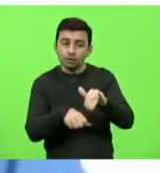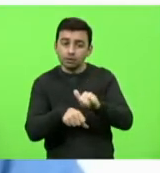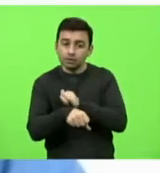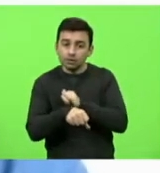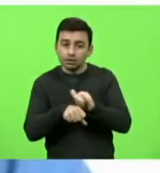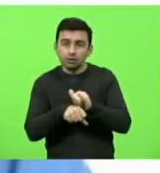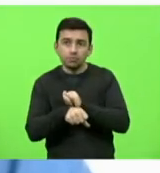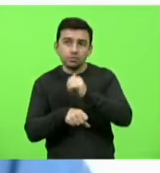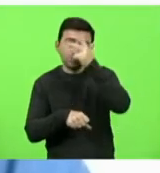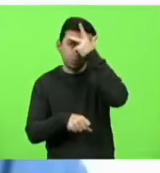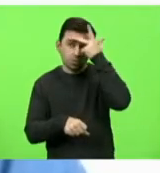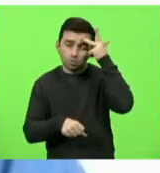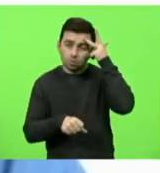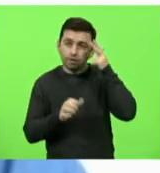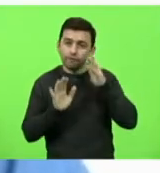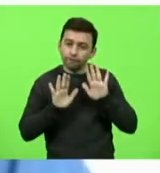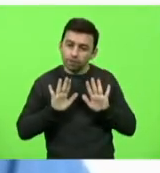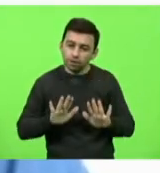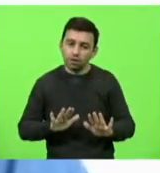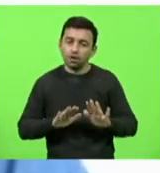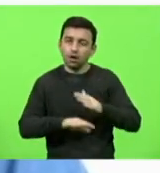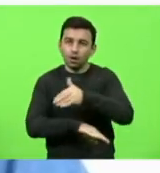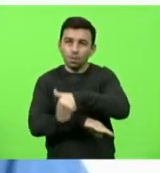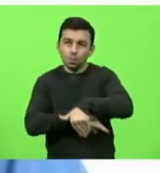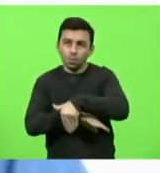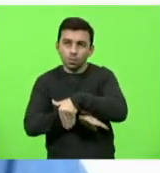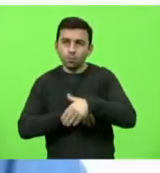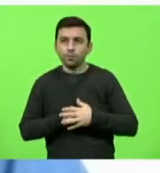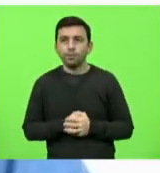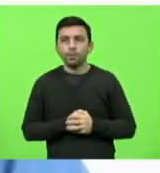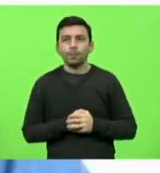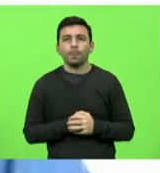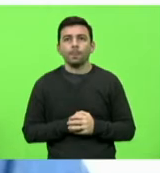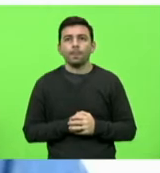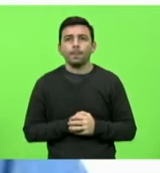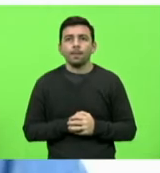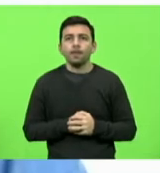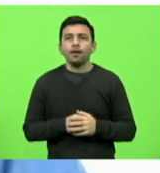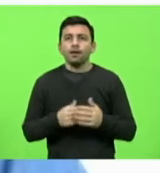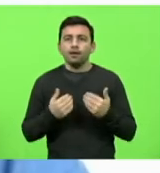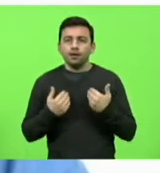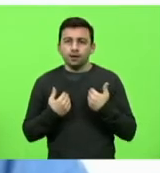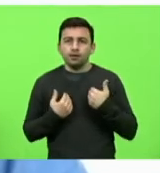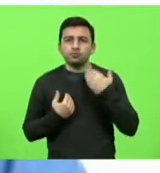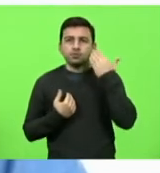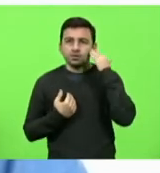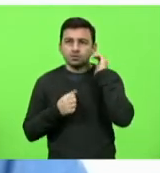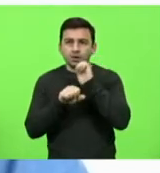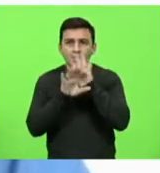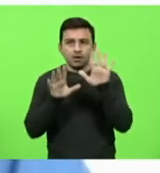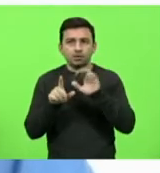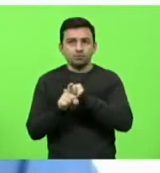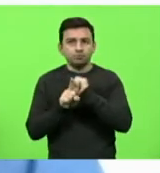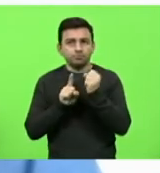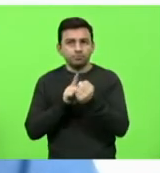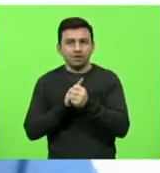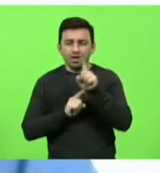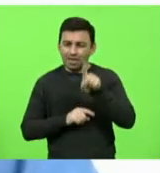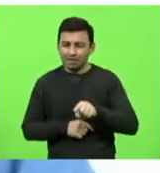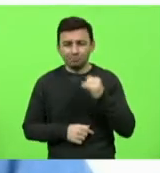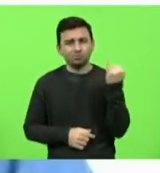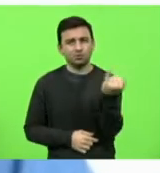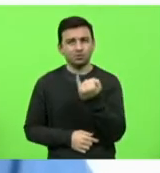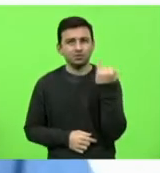pessoas em situação de rua. Eu entendo isso como um trabalho social preponderante,